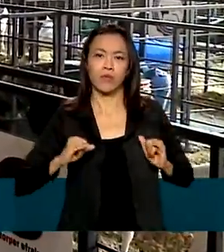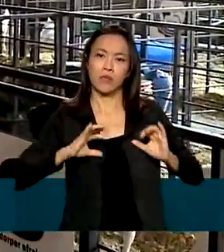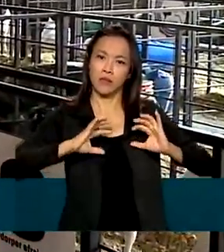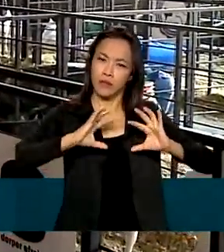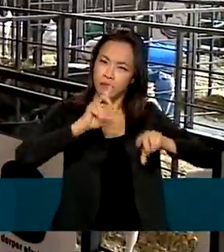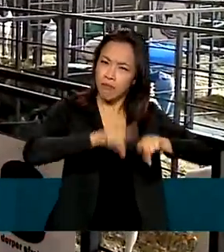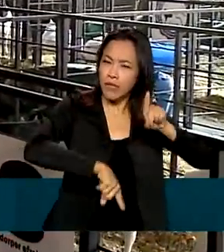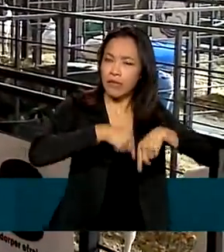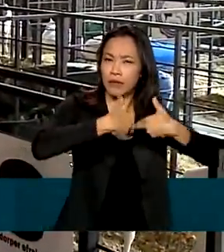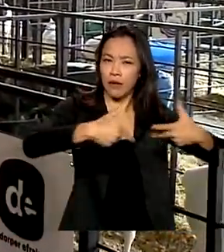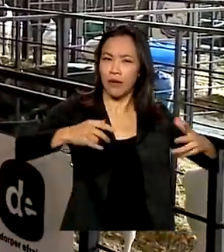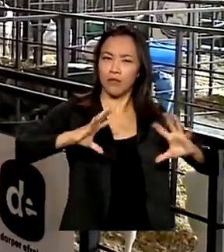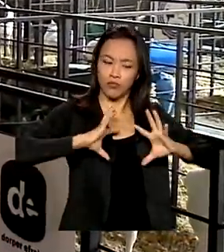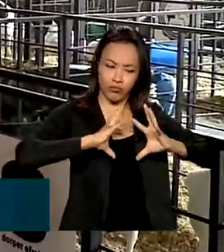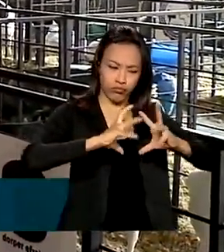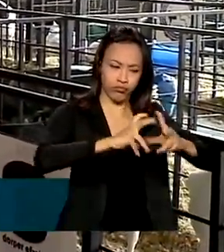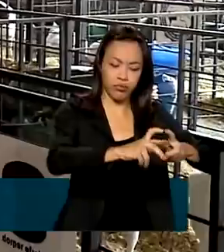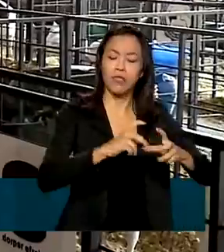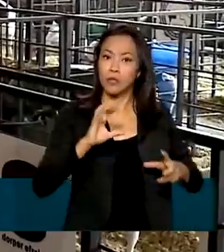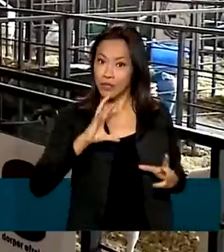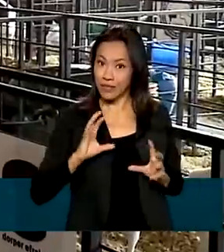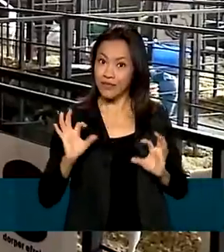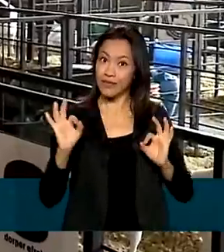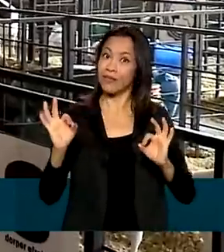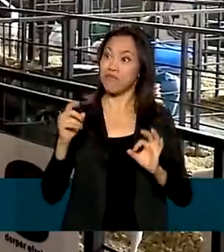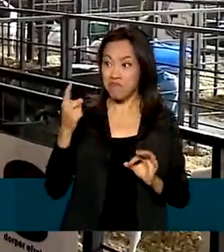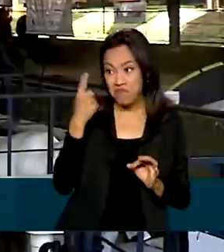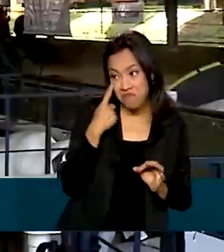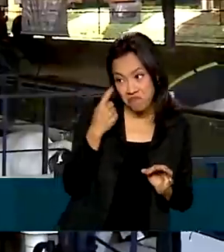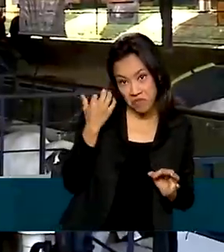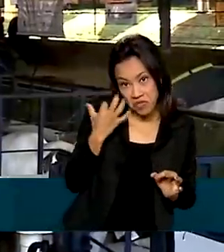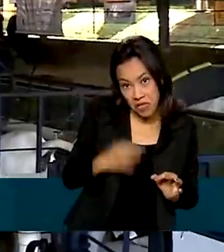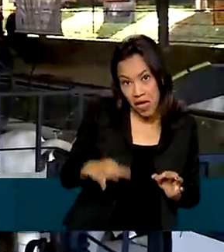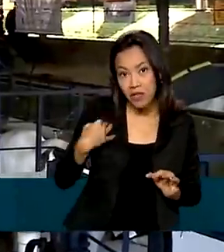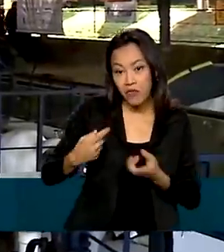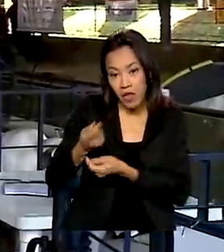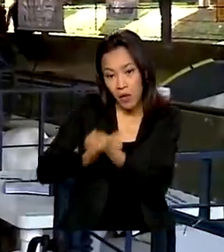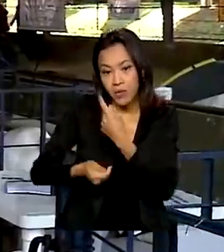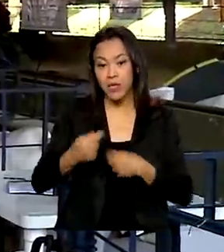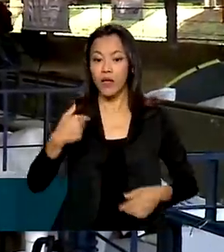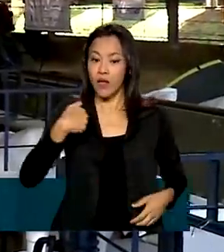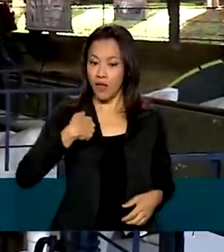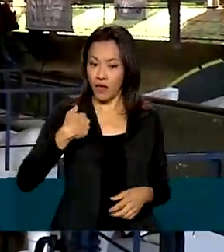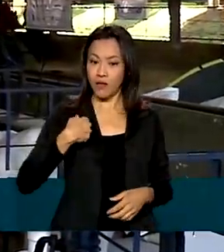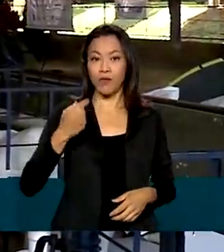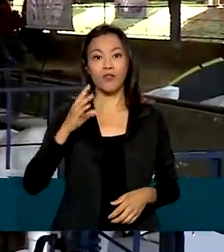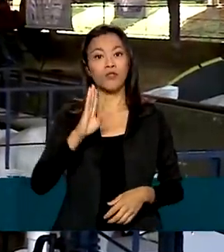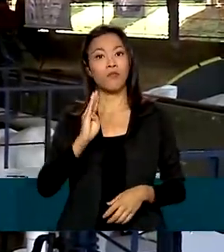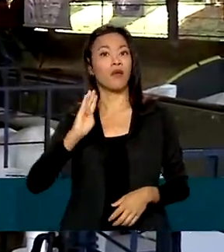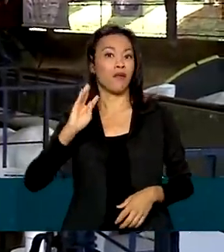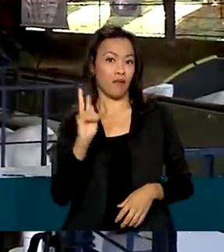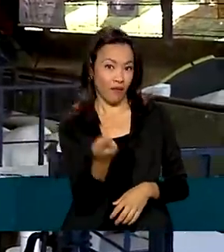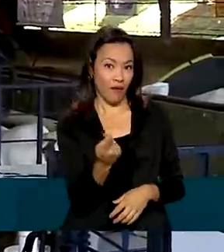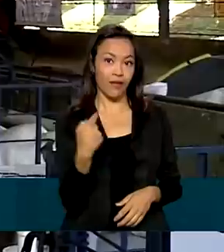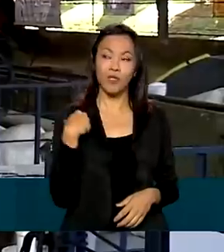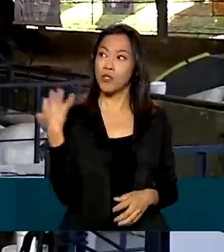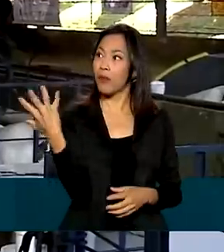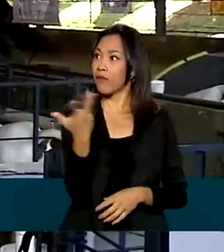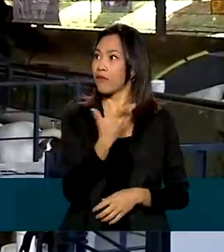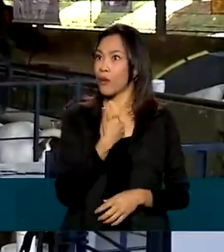Se Deus quiser ver se der tudo certo, nós fazemos negócios. Sou de Belo Horizonte. Primeira vez eu estou achando uma exposição maravilhosa.